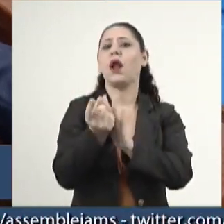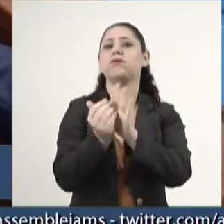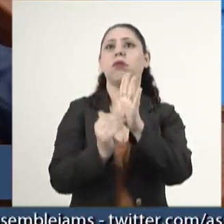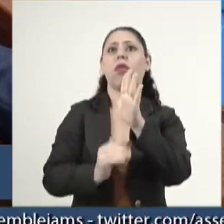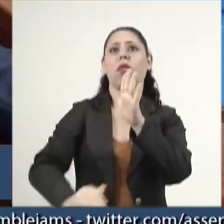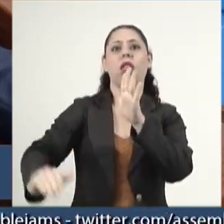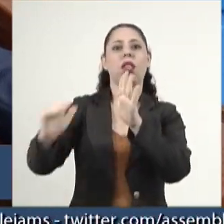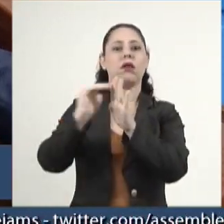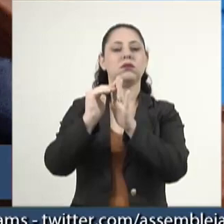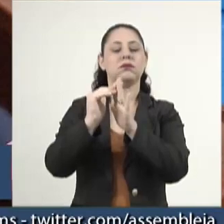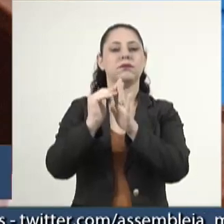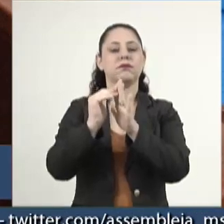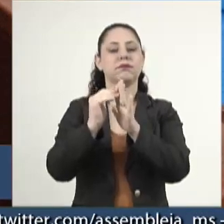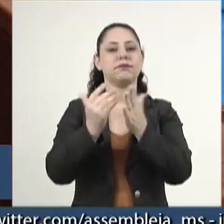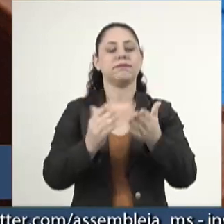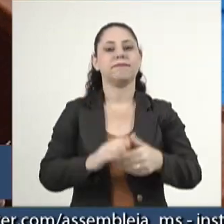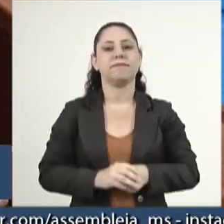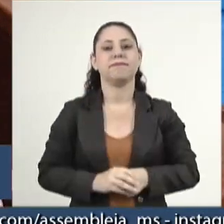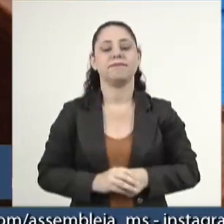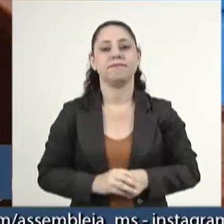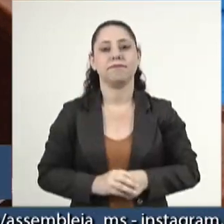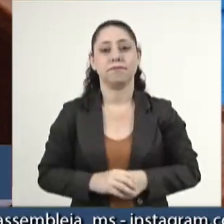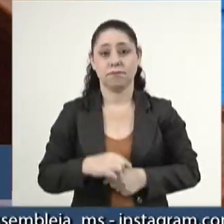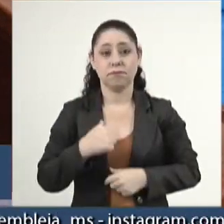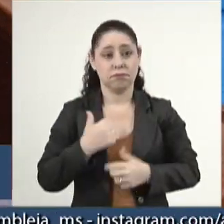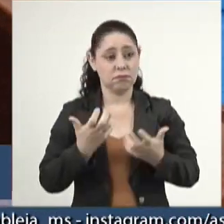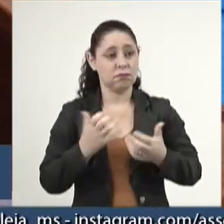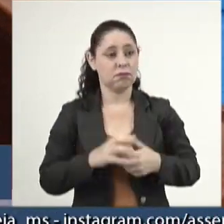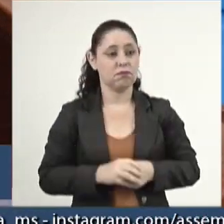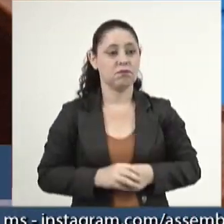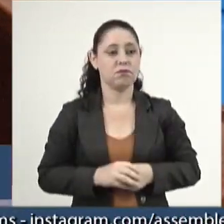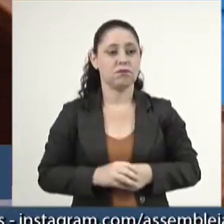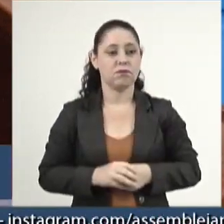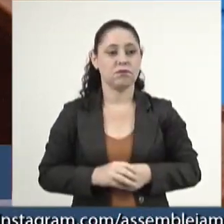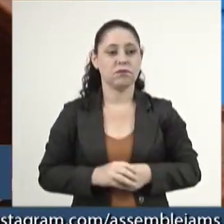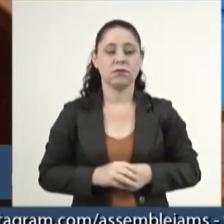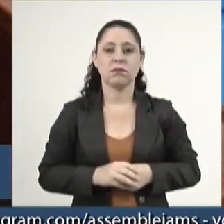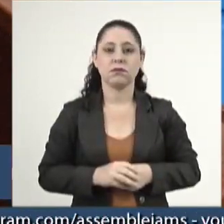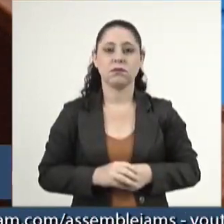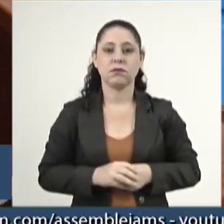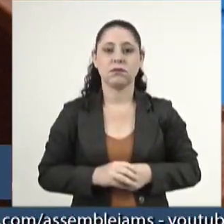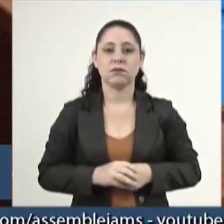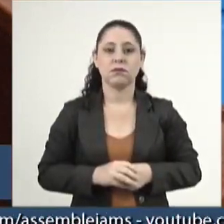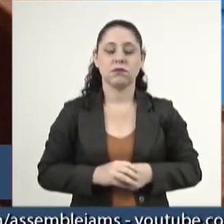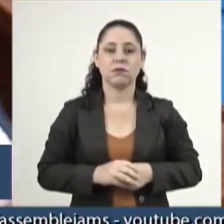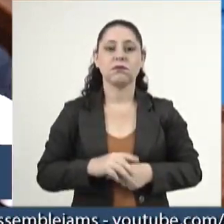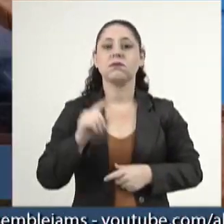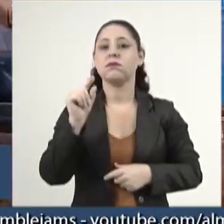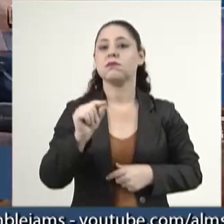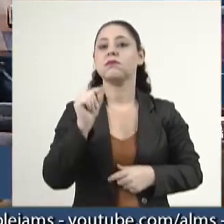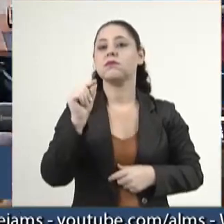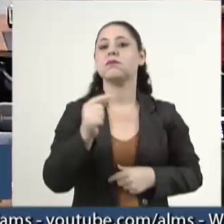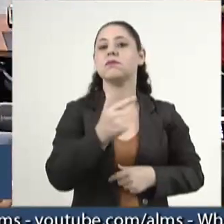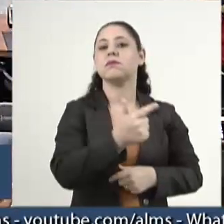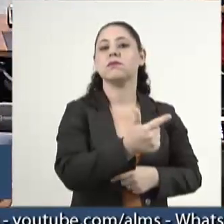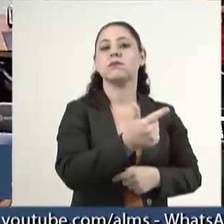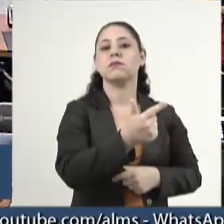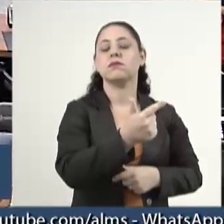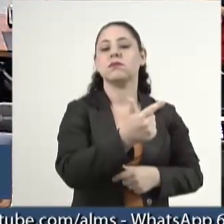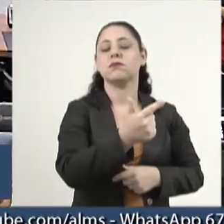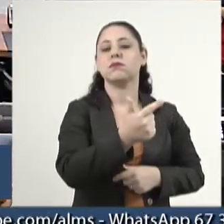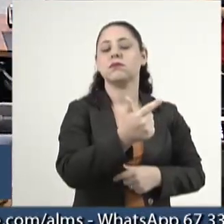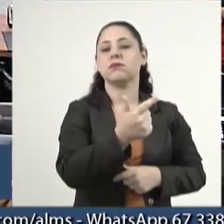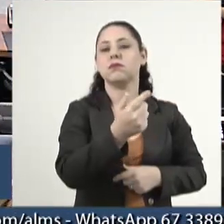elevados. E eu queria dizer aqui que desses 230